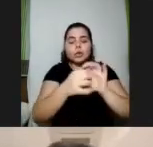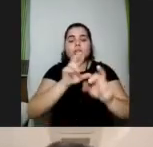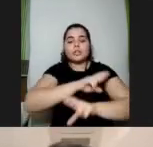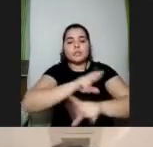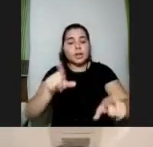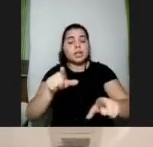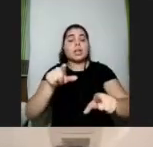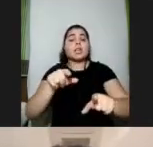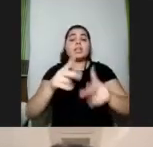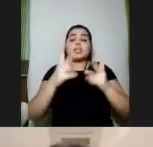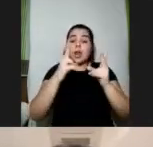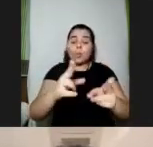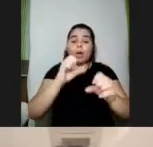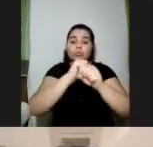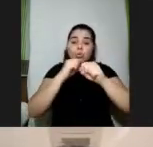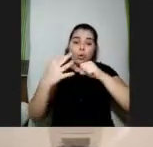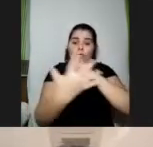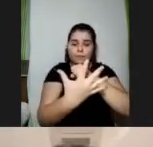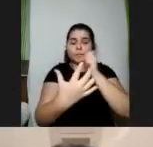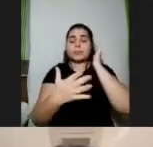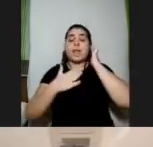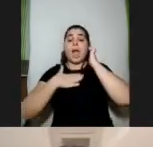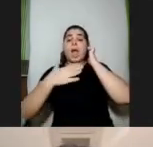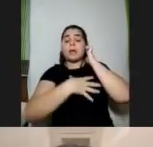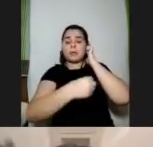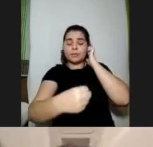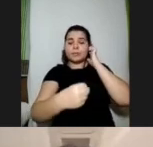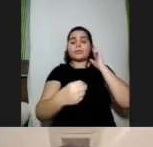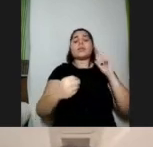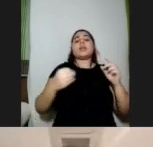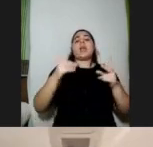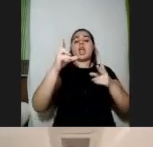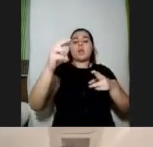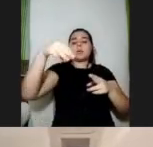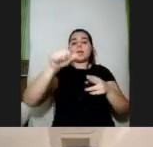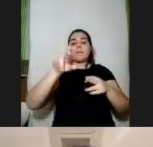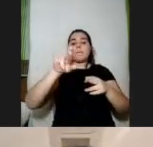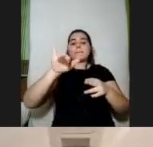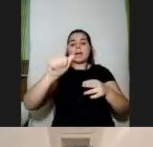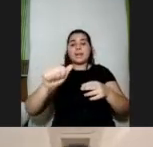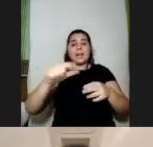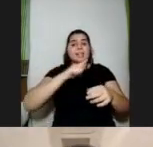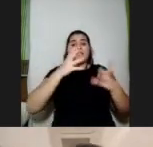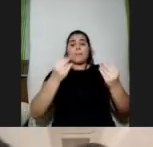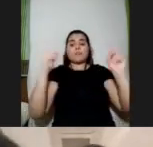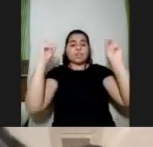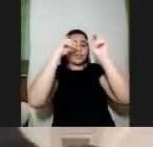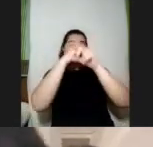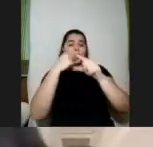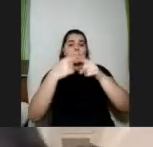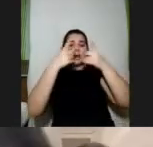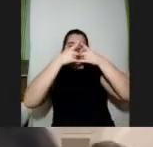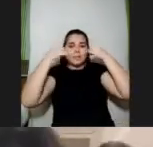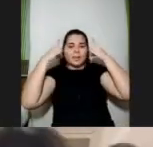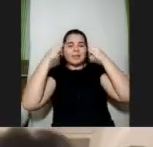Covid também a minha filha como a da Maria teve muita dificuldade ela ficava brincando com a máscara olha ela aqui